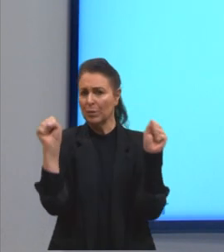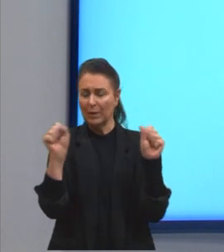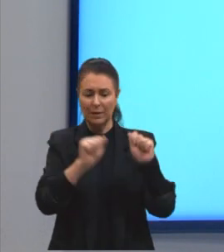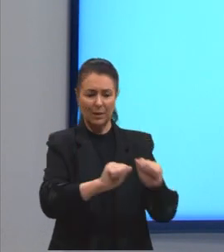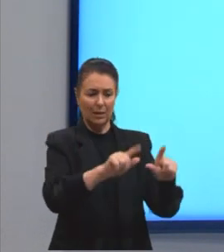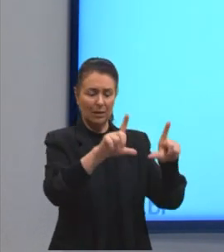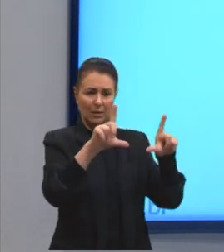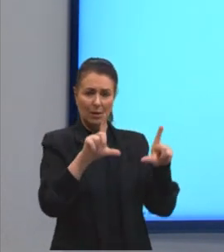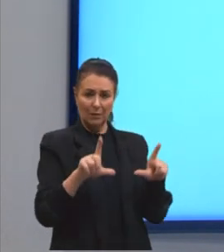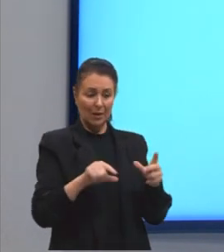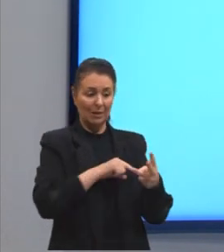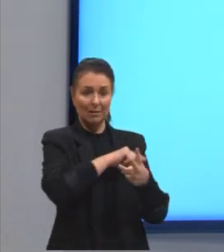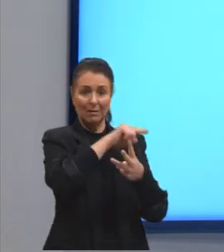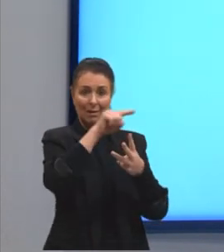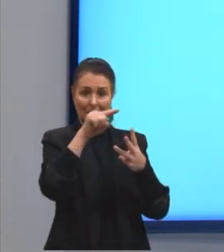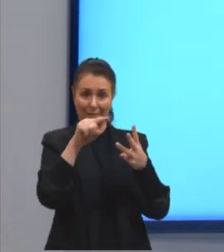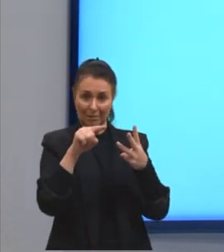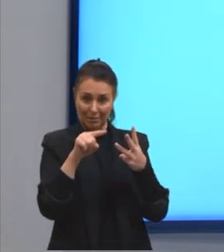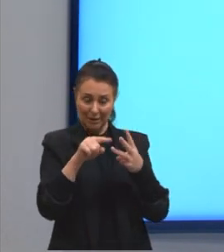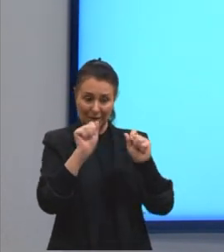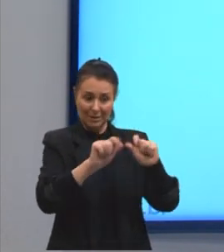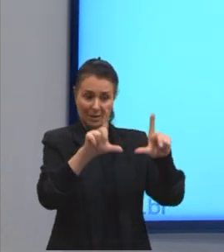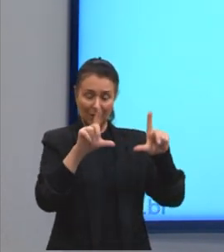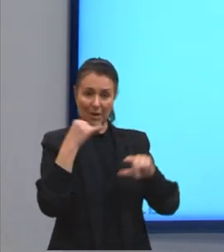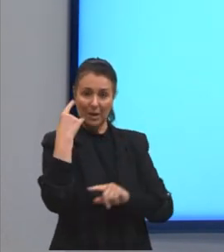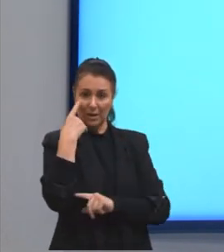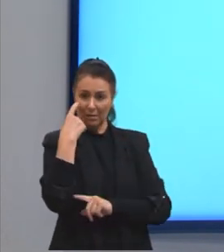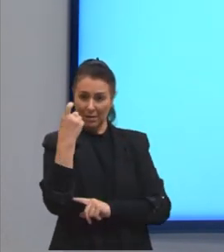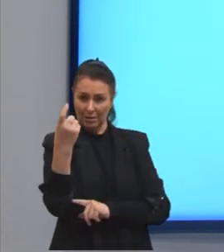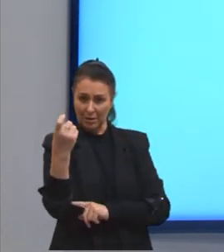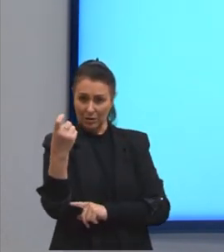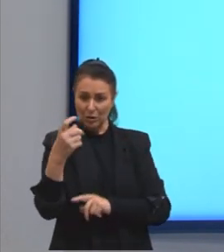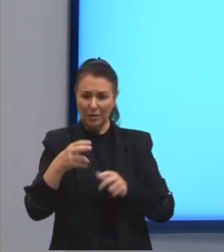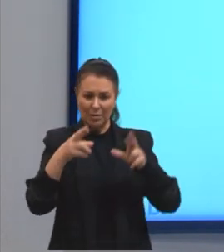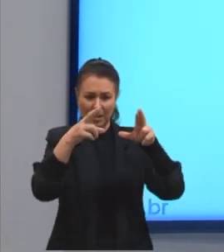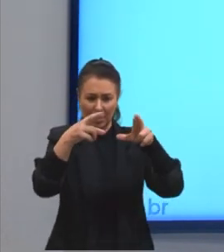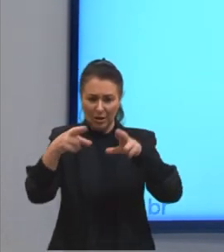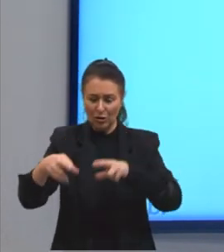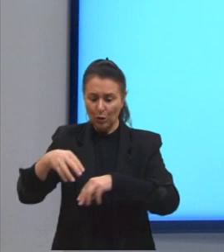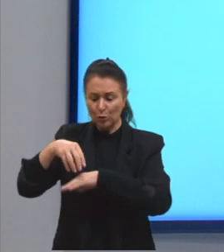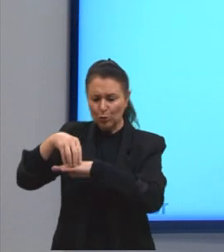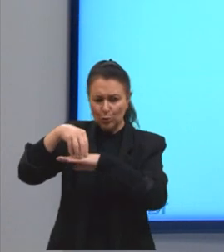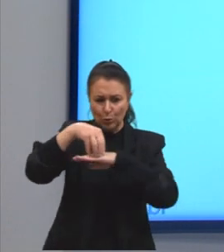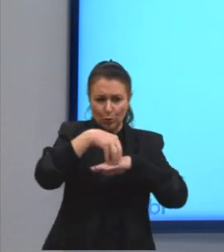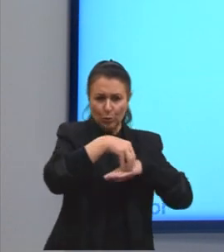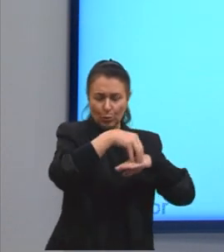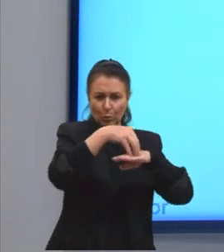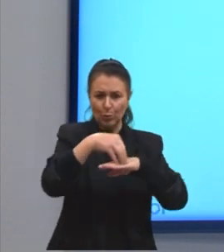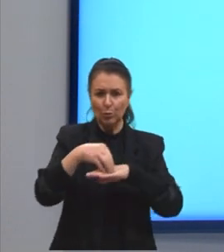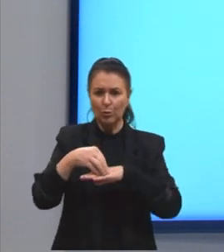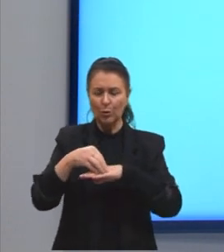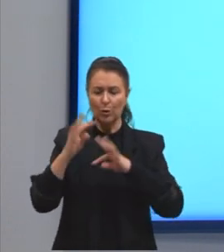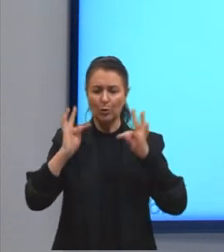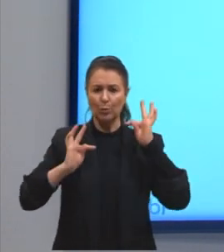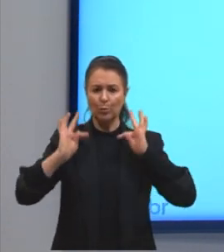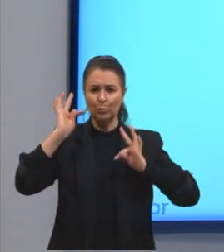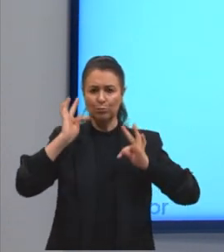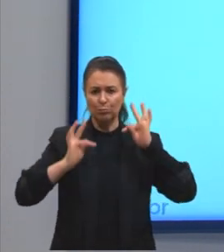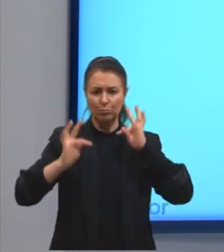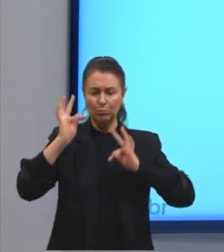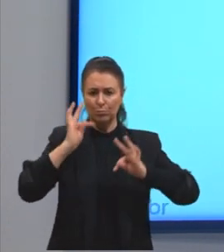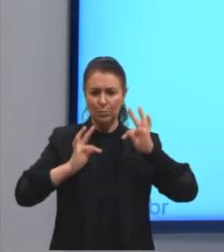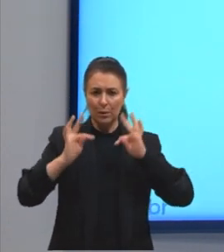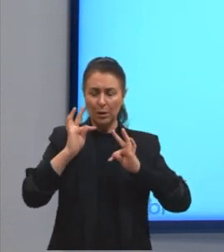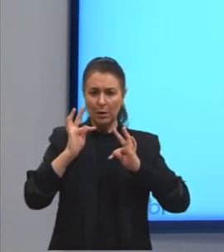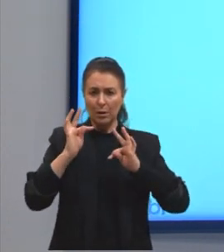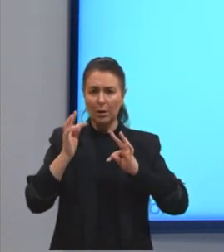interessantes sobre regiões de turismo, com muitas informações, inclusive